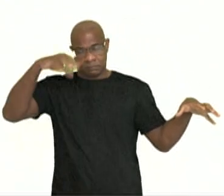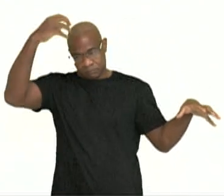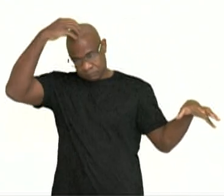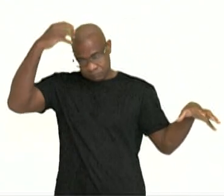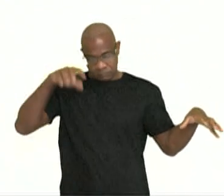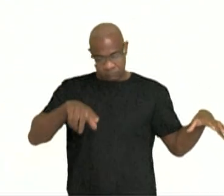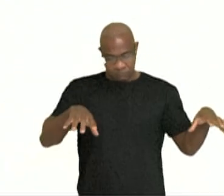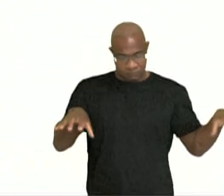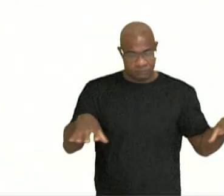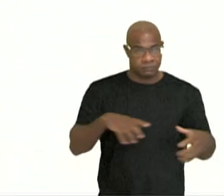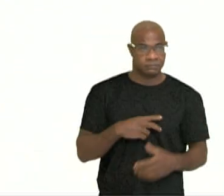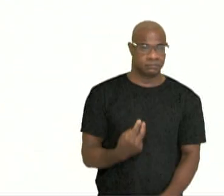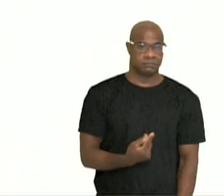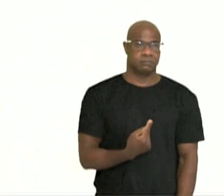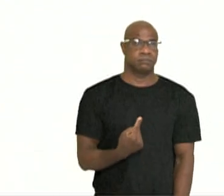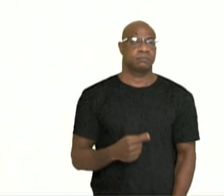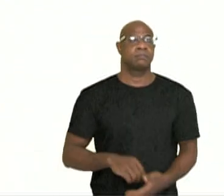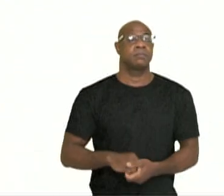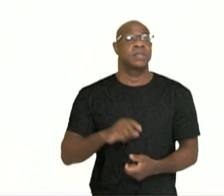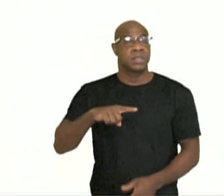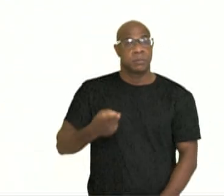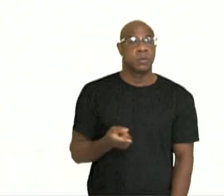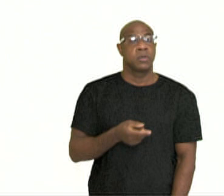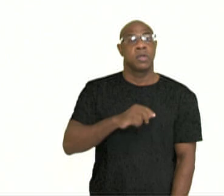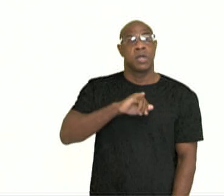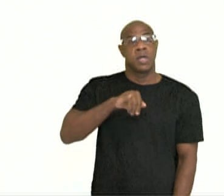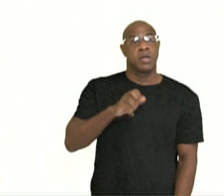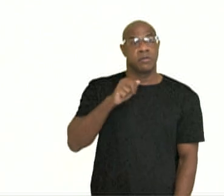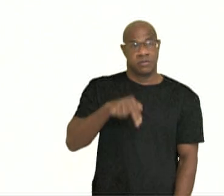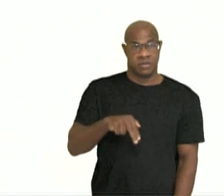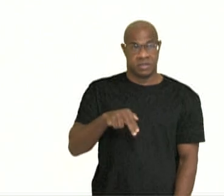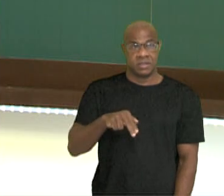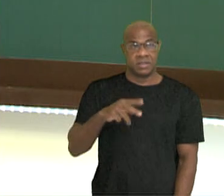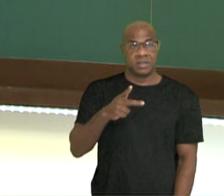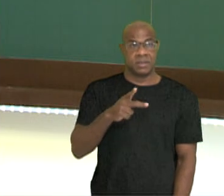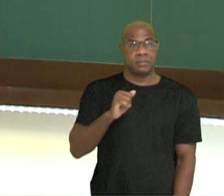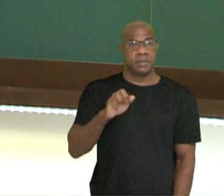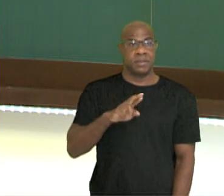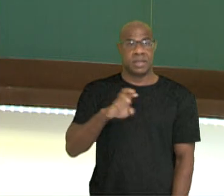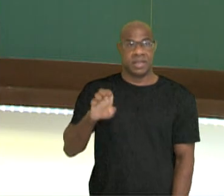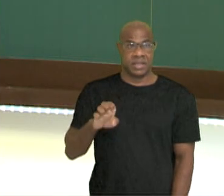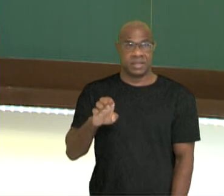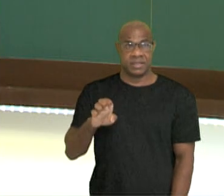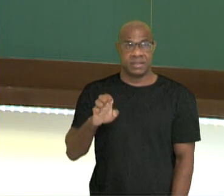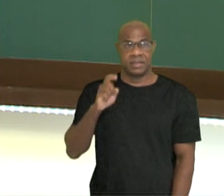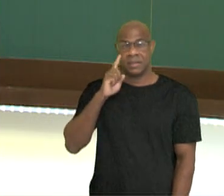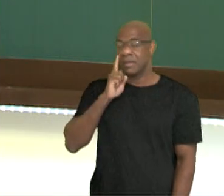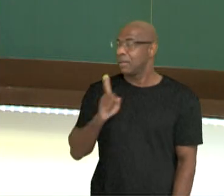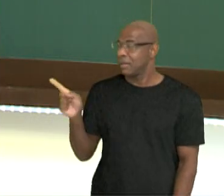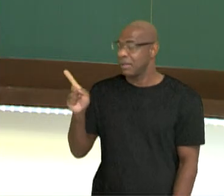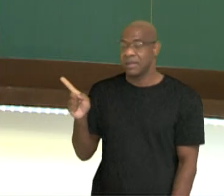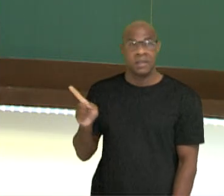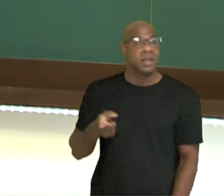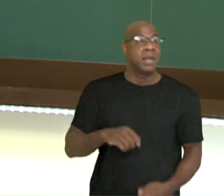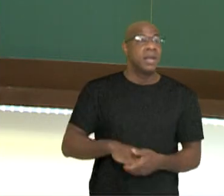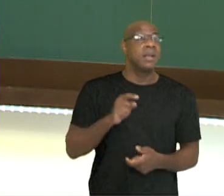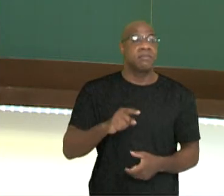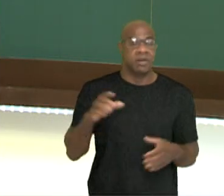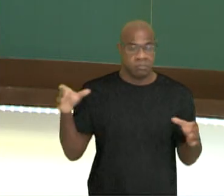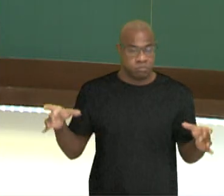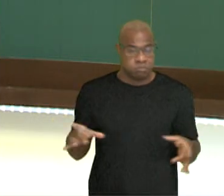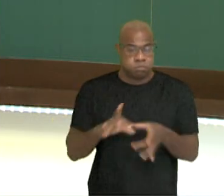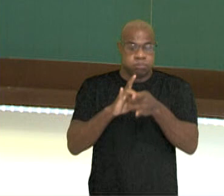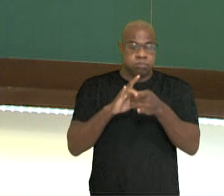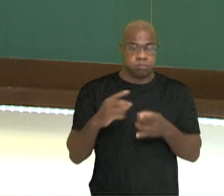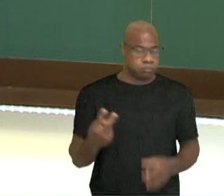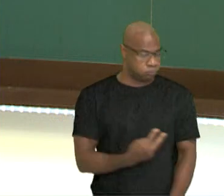território através do Jean Pierre-Riboyer. Porém, essa revolução ficou mundialmente conhecida por conta de que foi